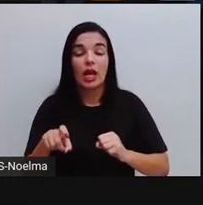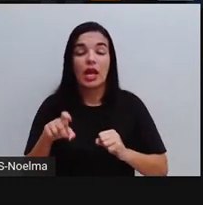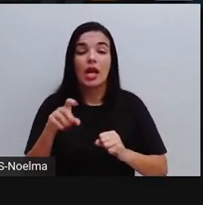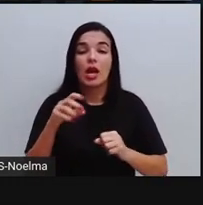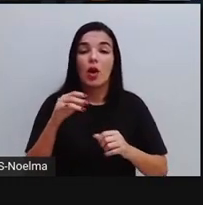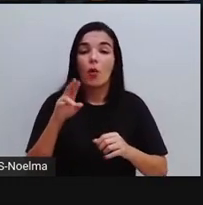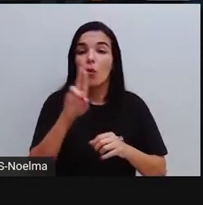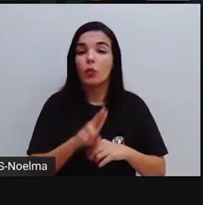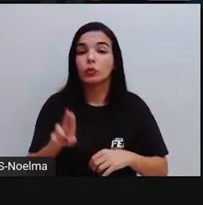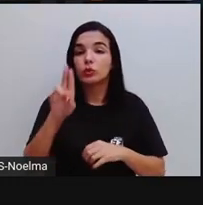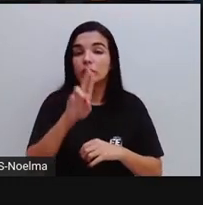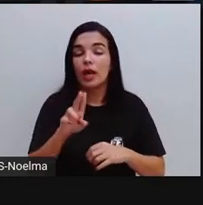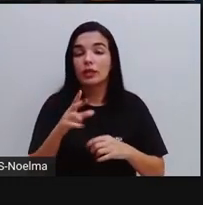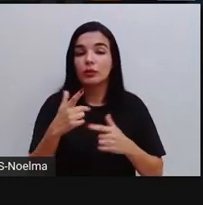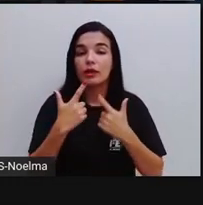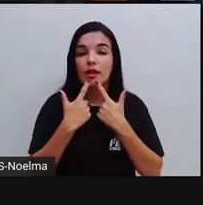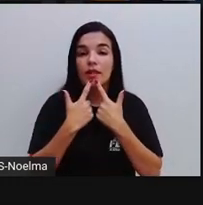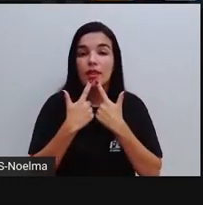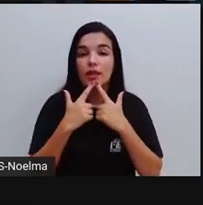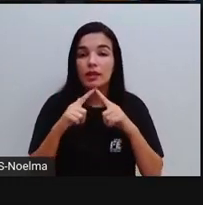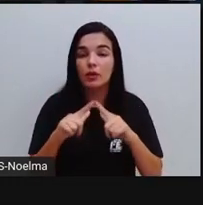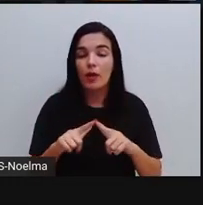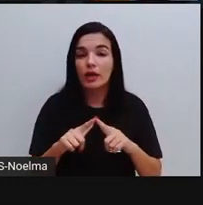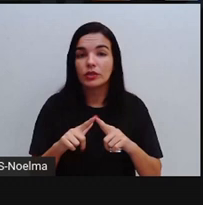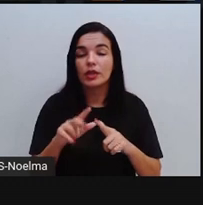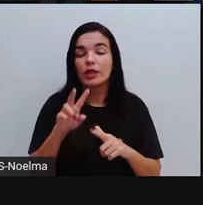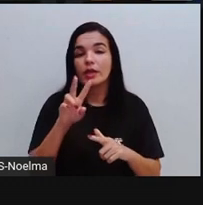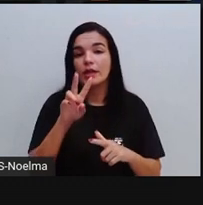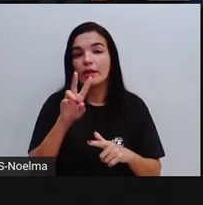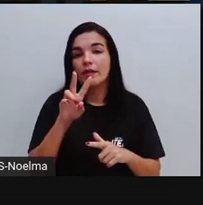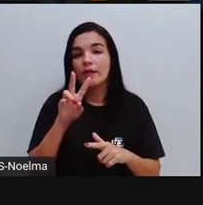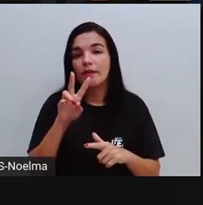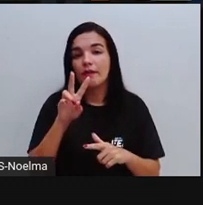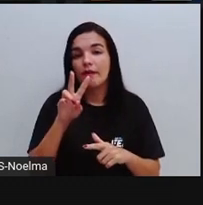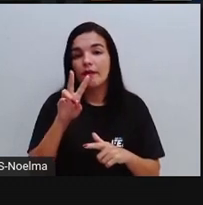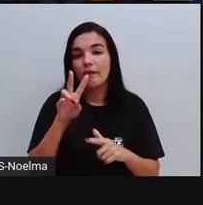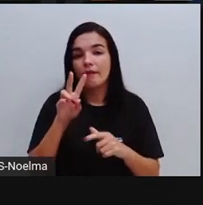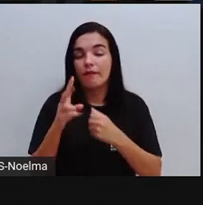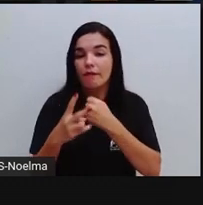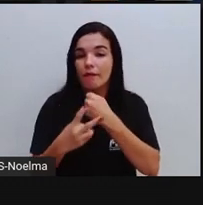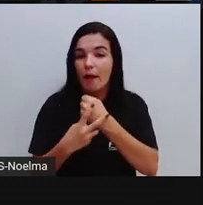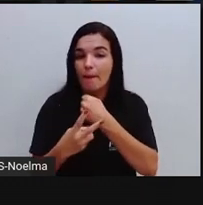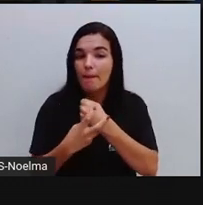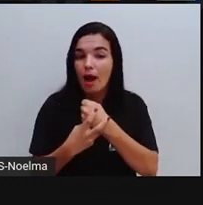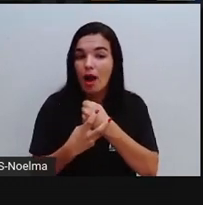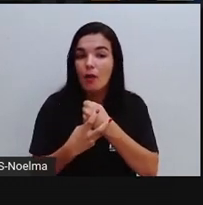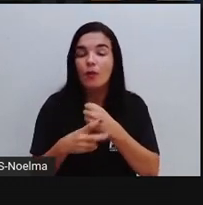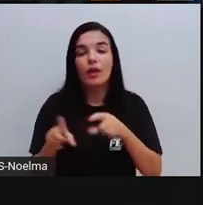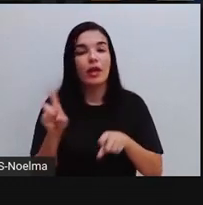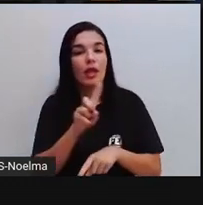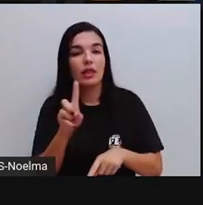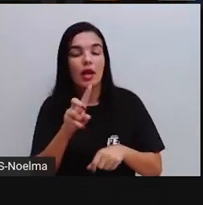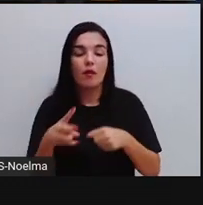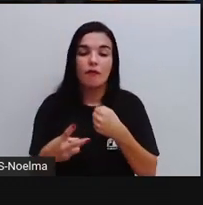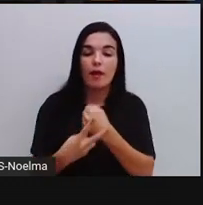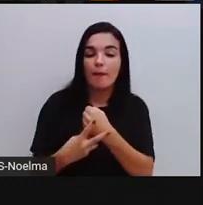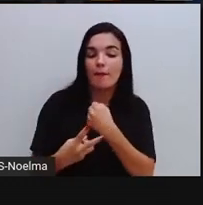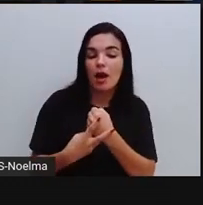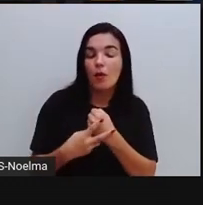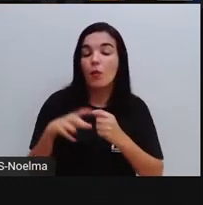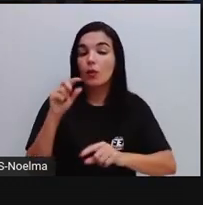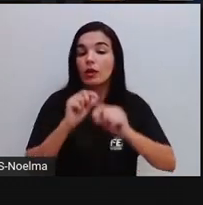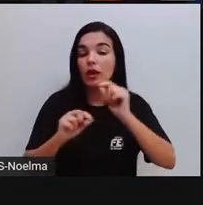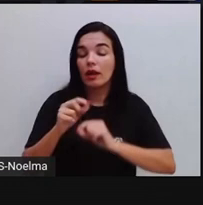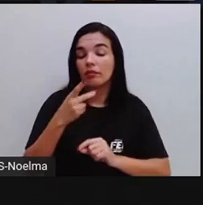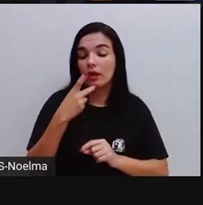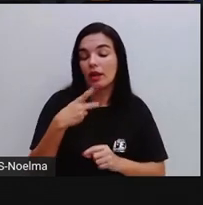alguns elementos, que são os elementos verbais e não verbais. Isso porque nós utilizamos a escrita, a linguagem